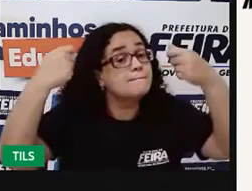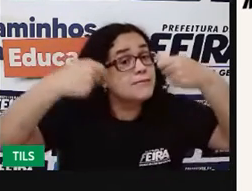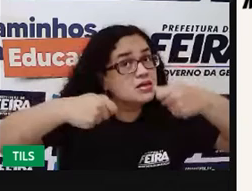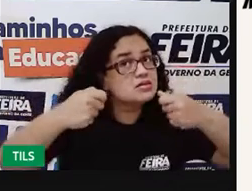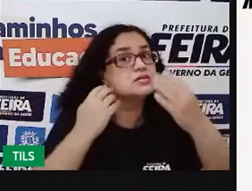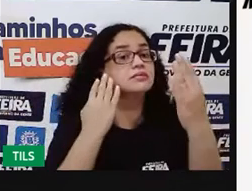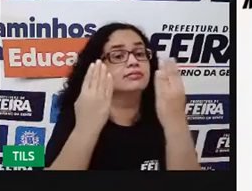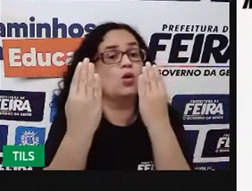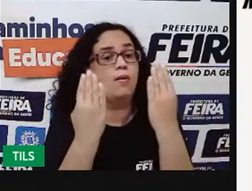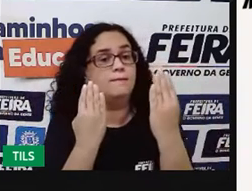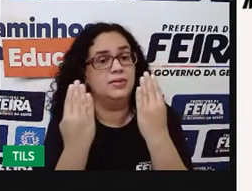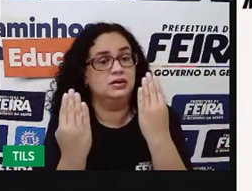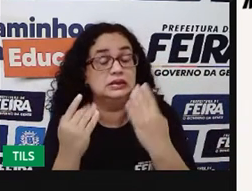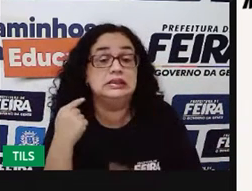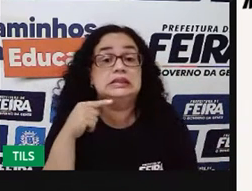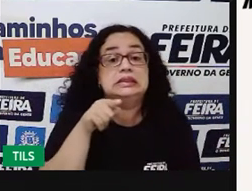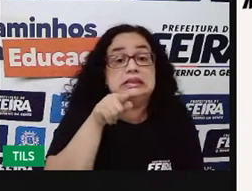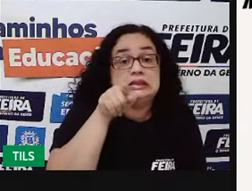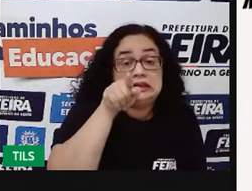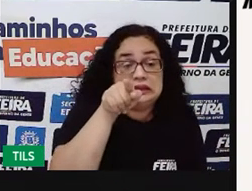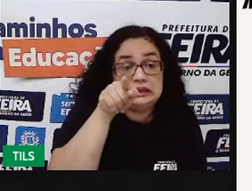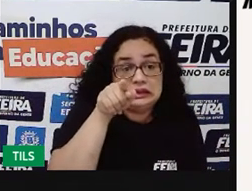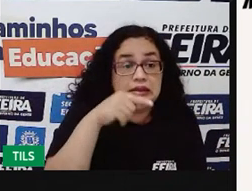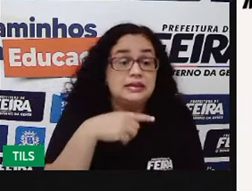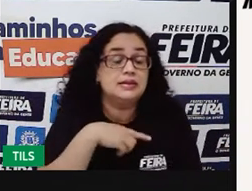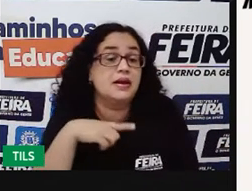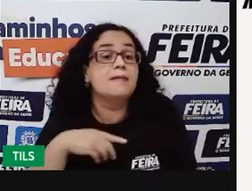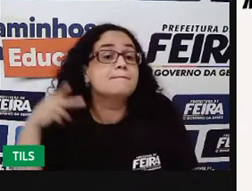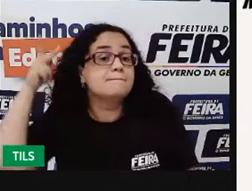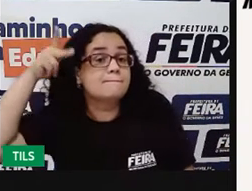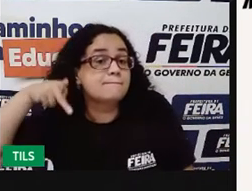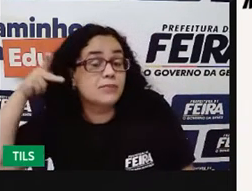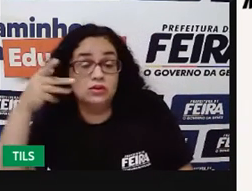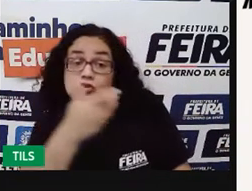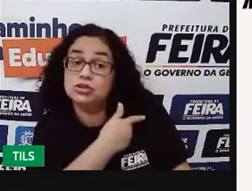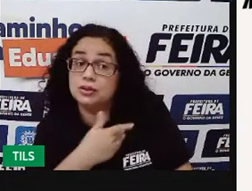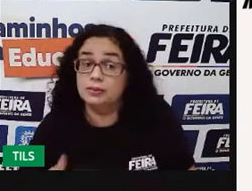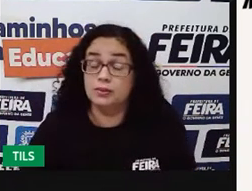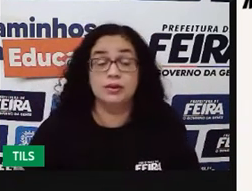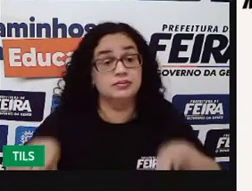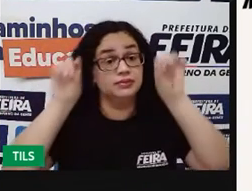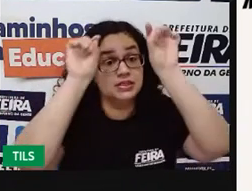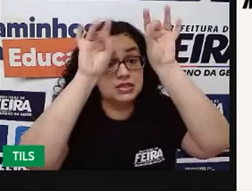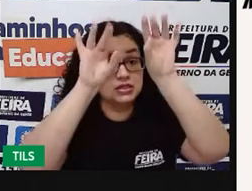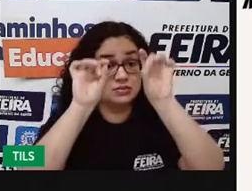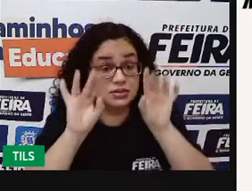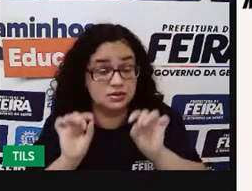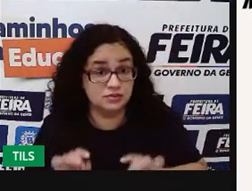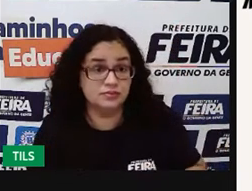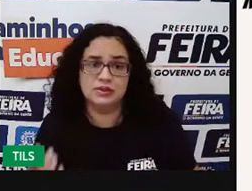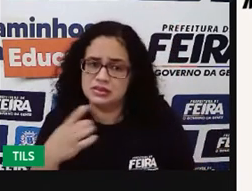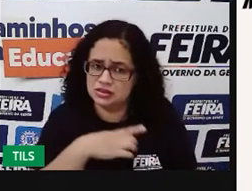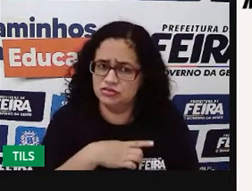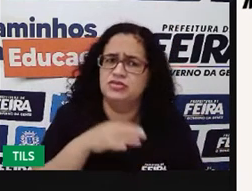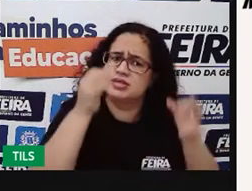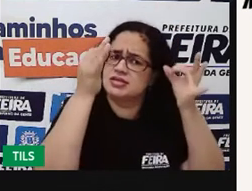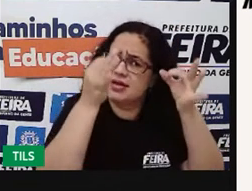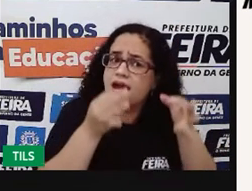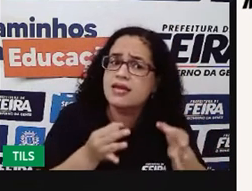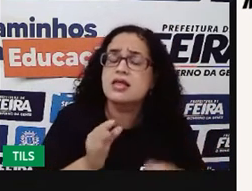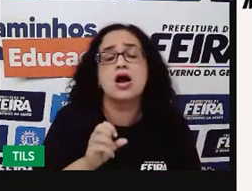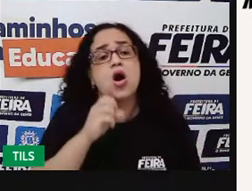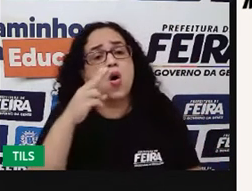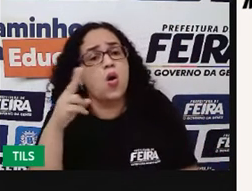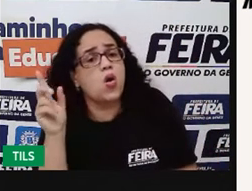avaliar se essa implementação dessa política pública específica, ela realmente foi efetiva, se ela